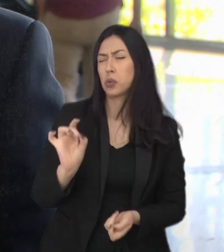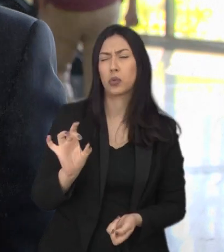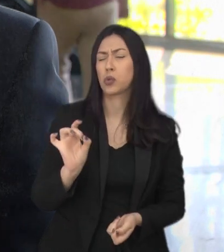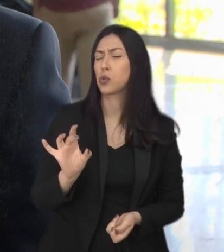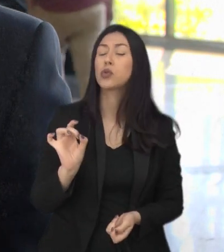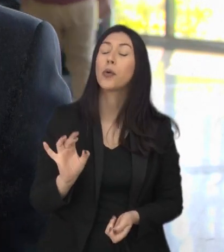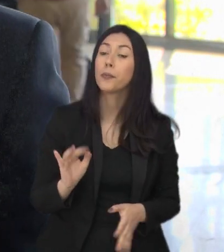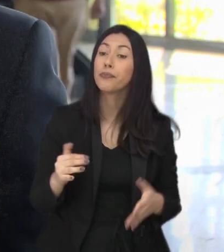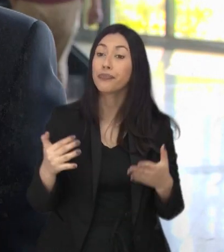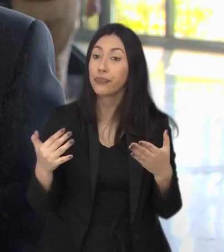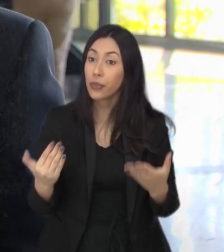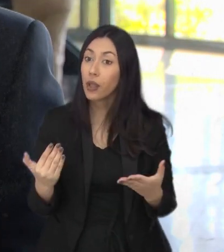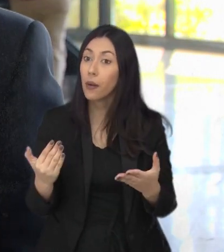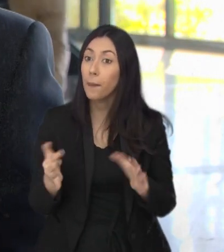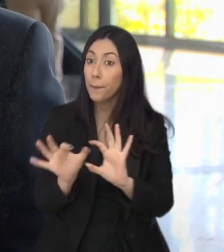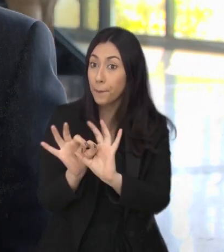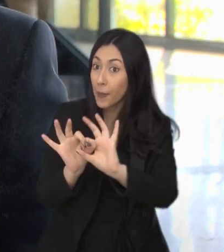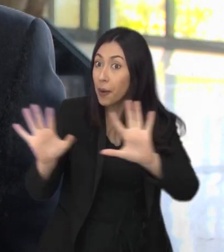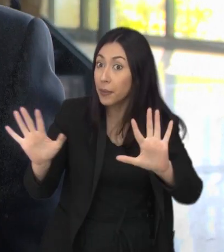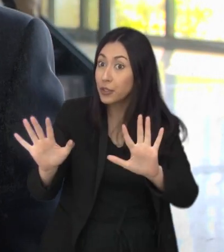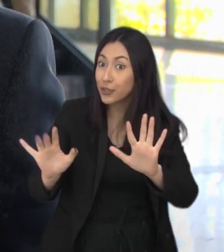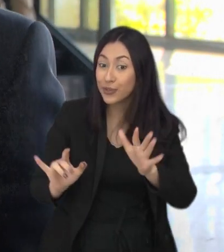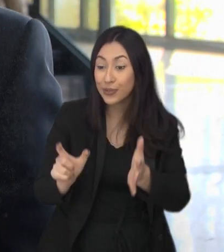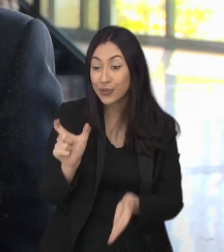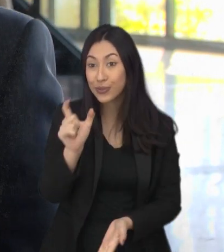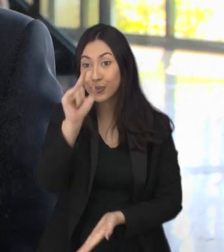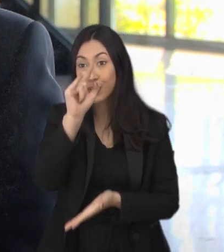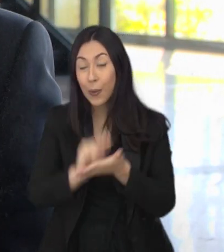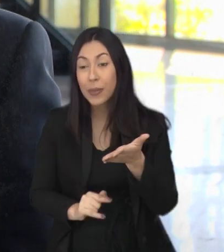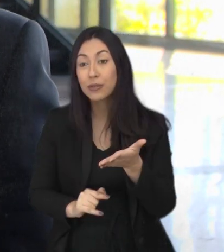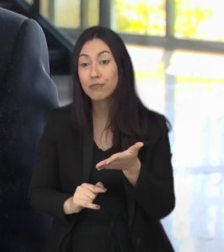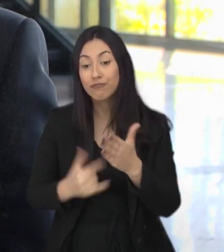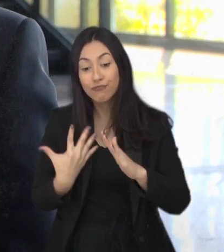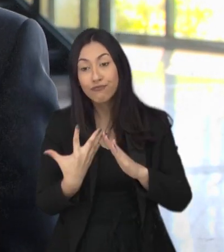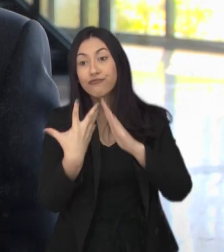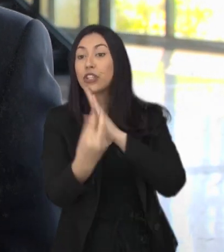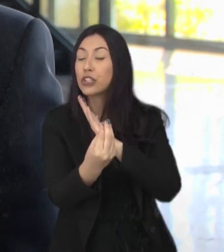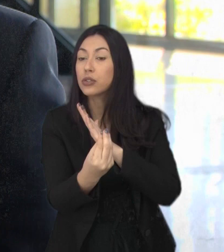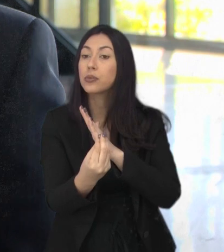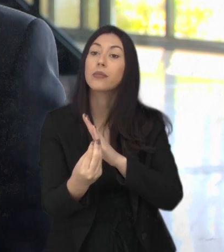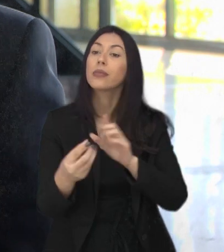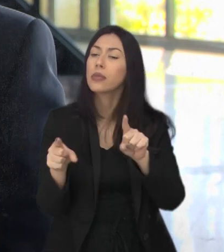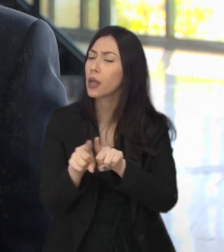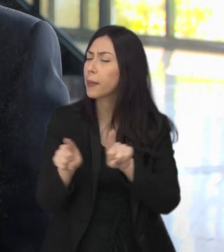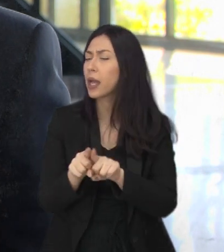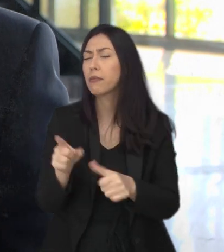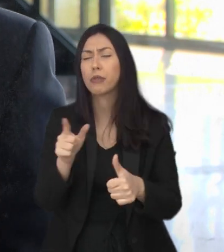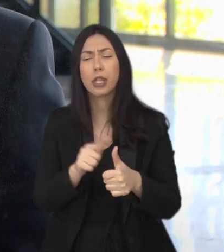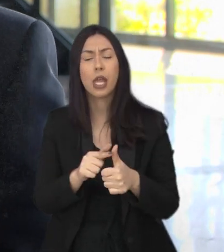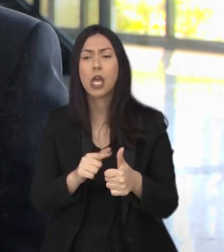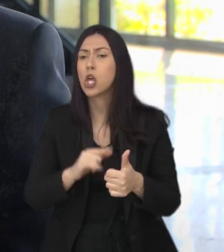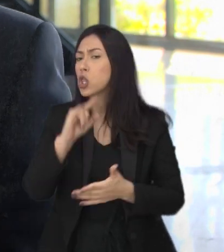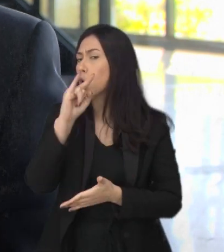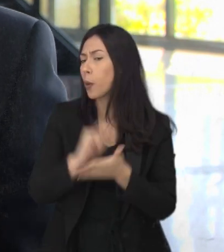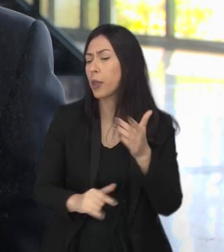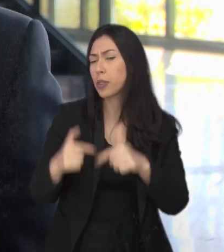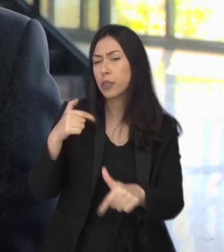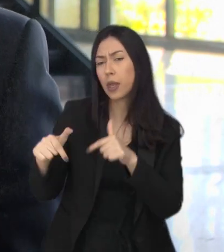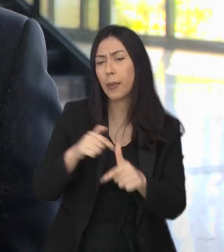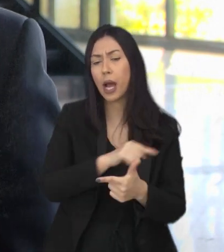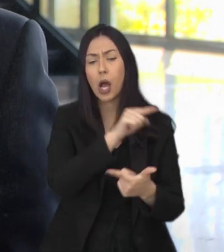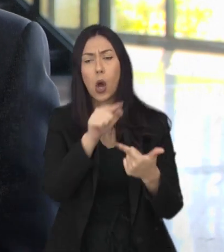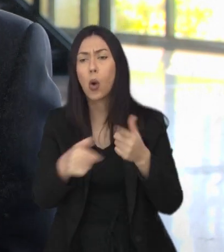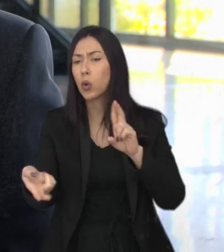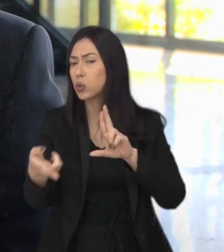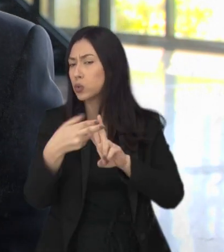judicial. E esse processo administrativo vai dar ao refugiado o registro de refugiado no país. E aí sim, ele vai ter carteira de trabalho, vai ter